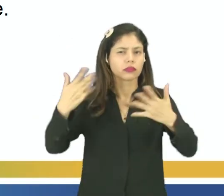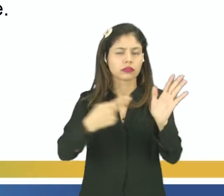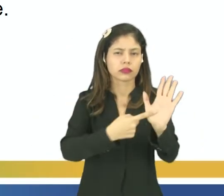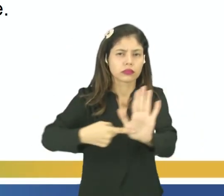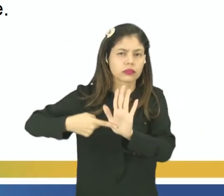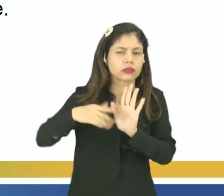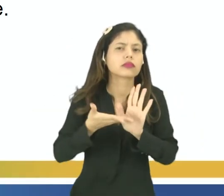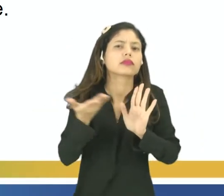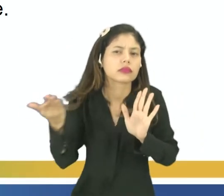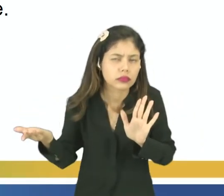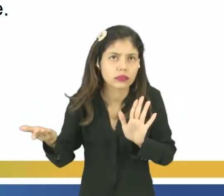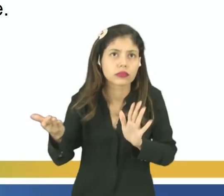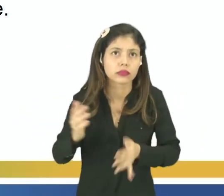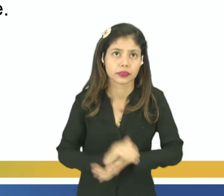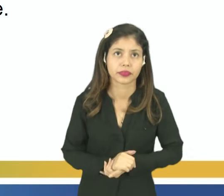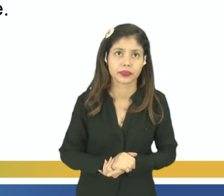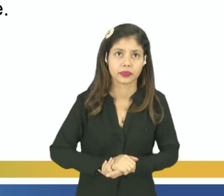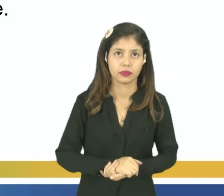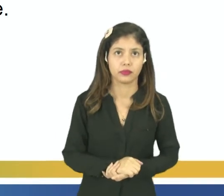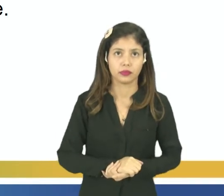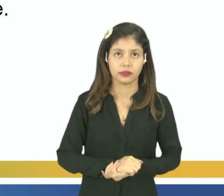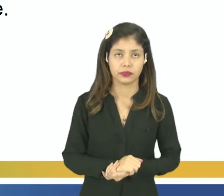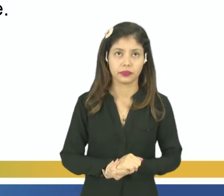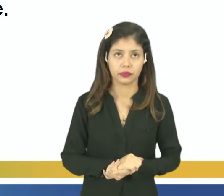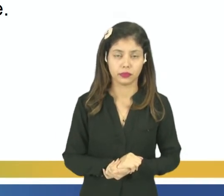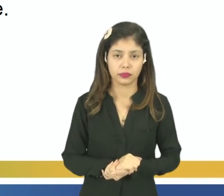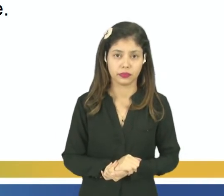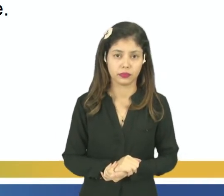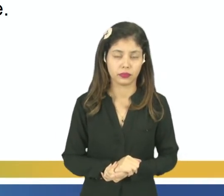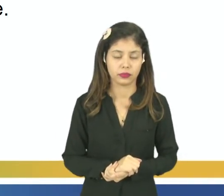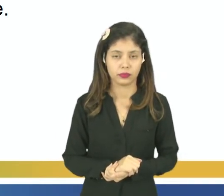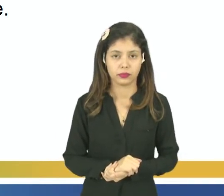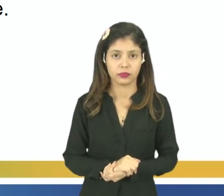Qual delas se destaca? E aí?